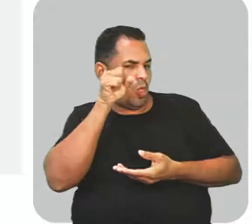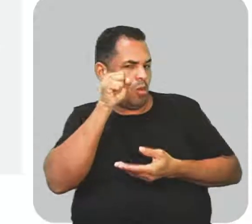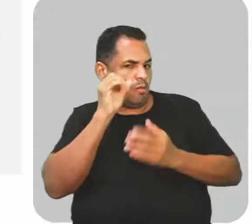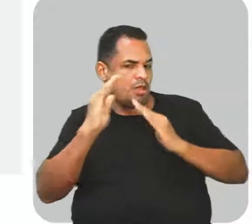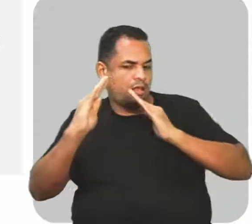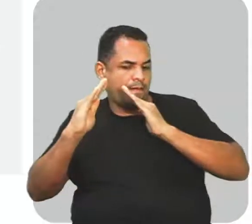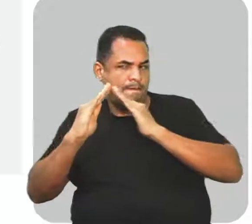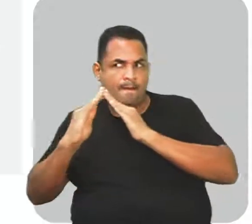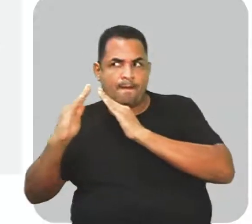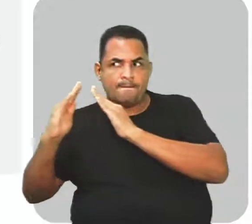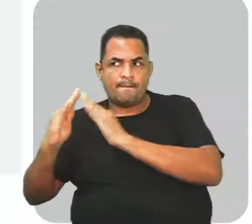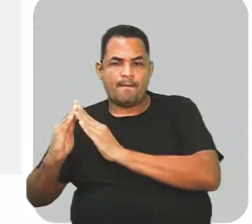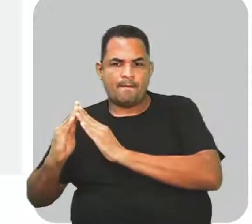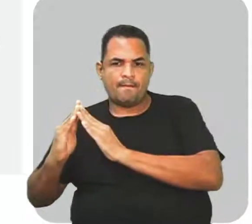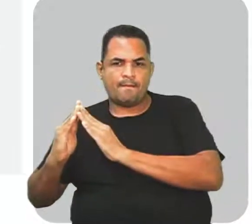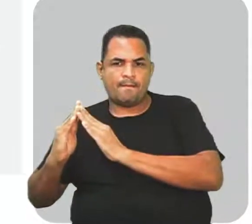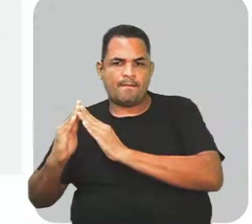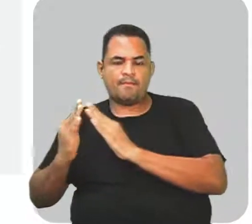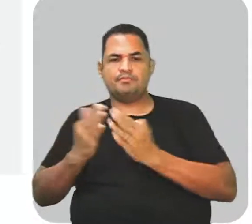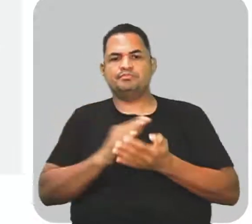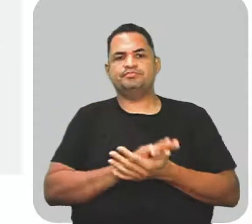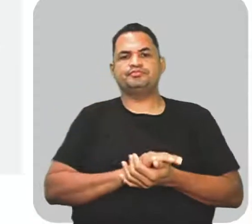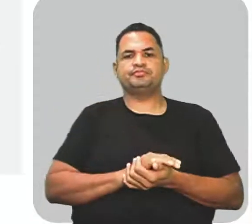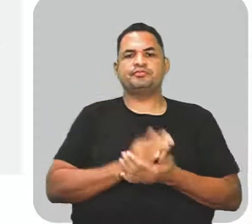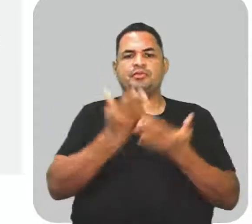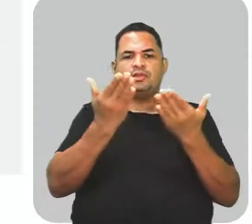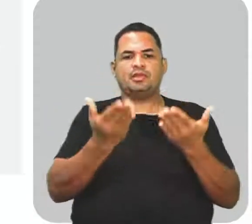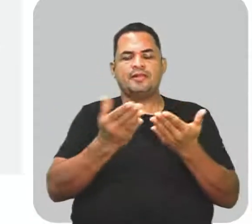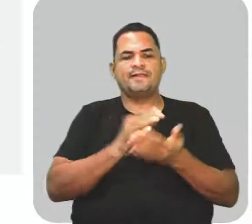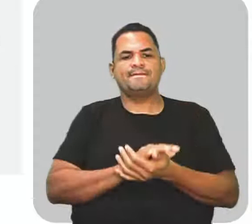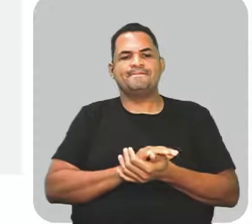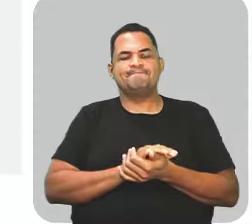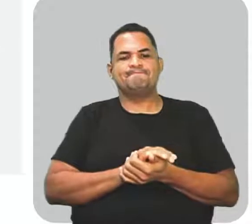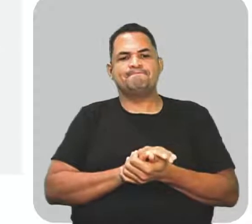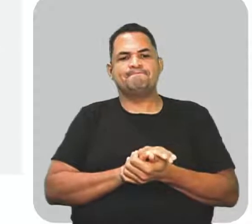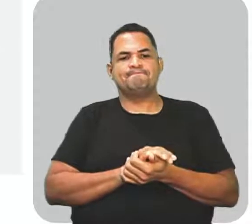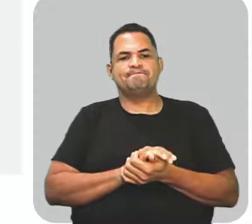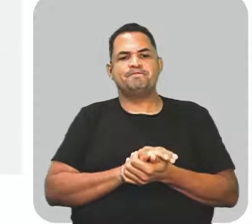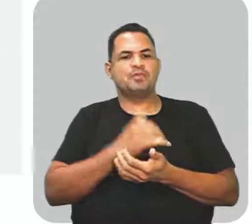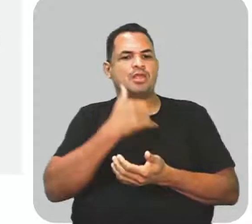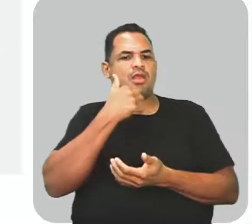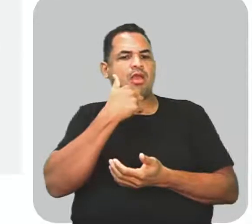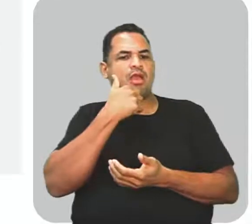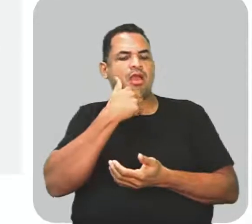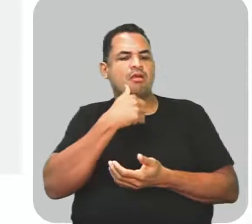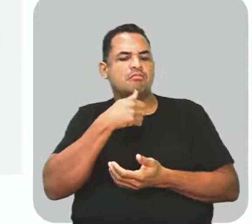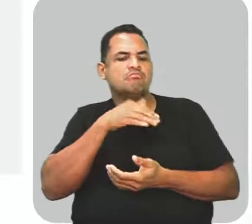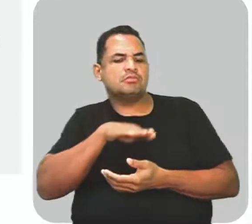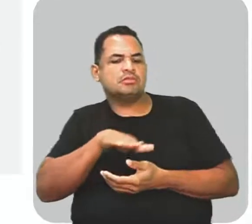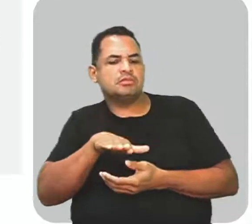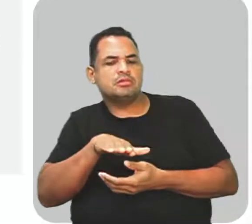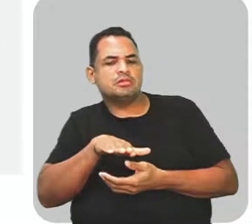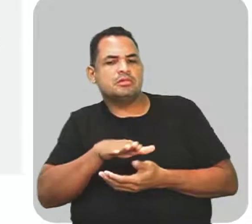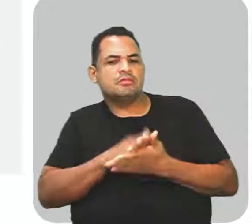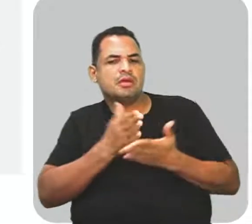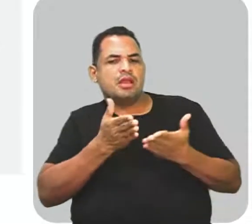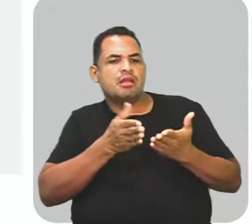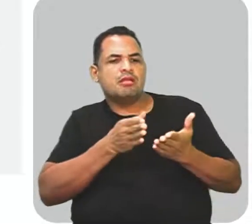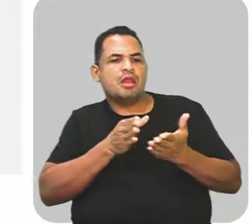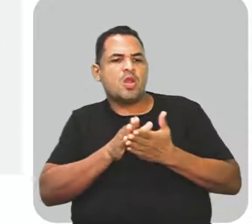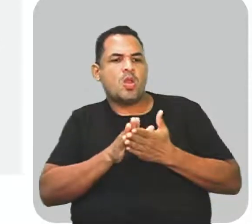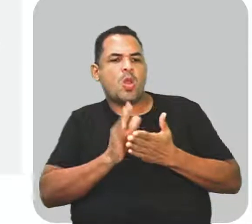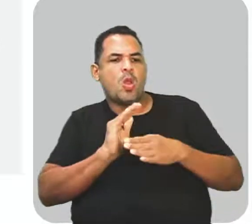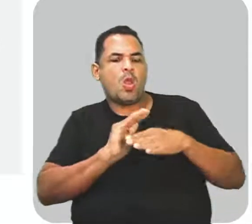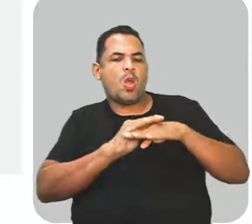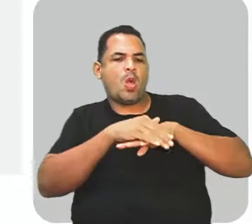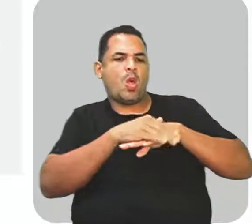perceba que está, entre aspas, esse termo solto. E a menina, para não passar a noite só, era melhor que fosse